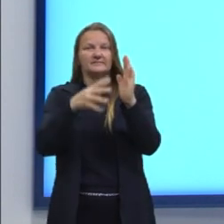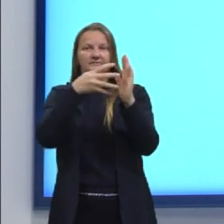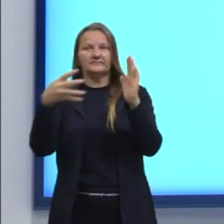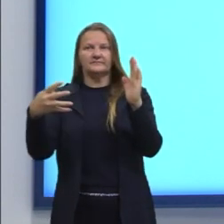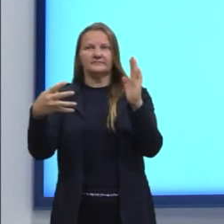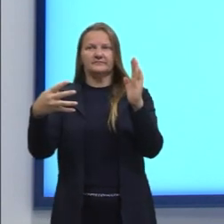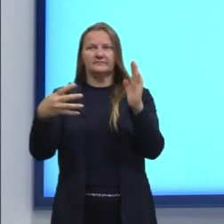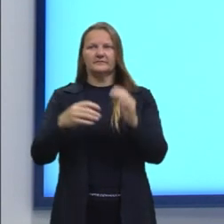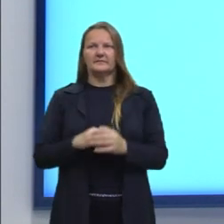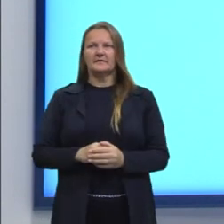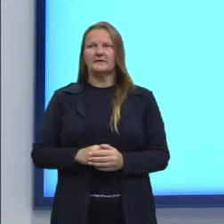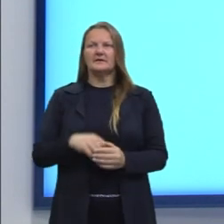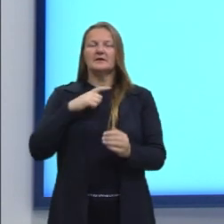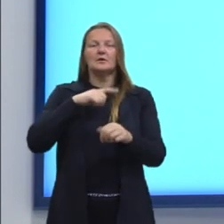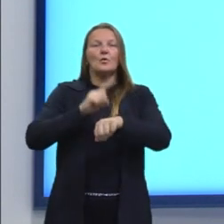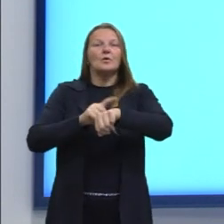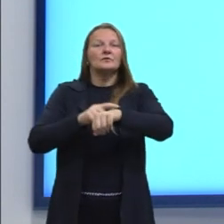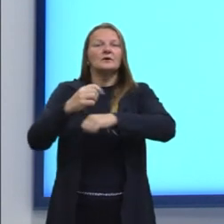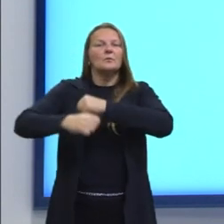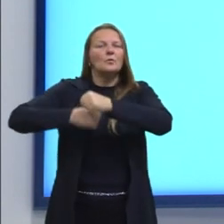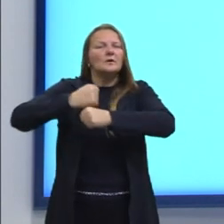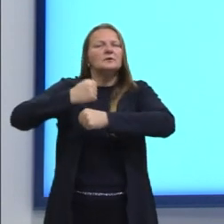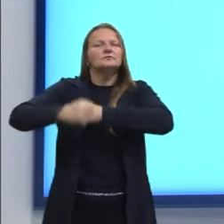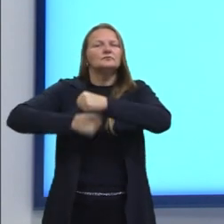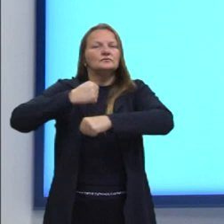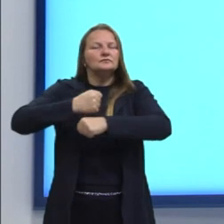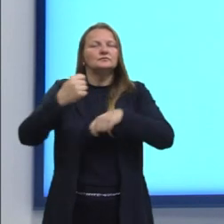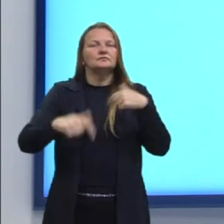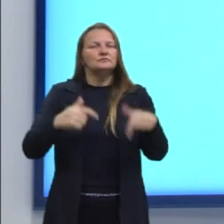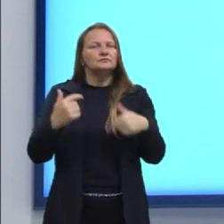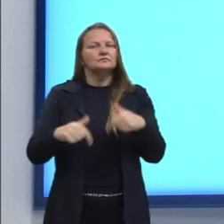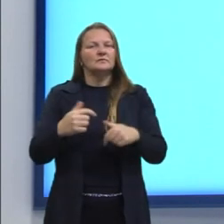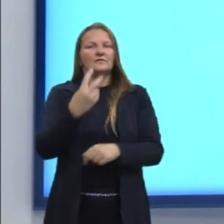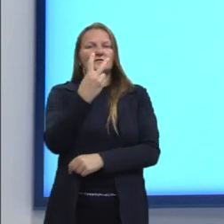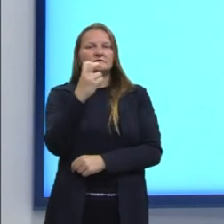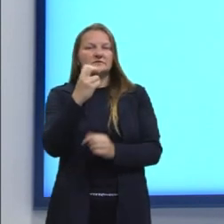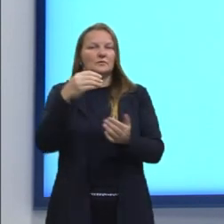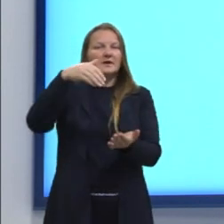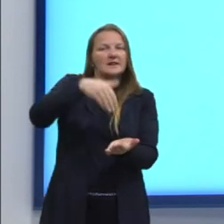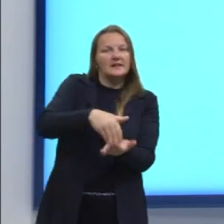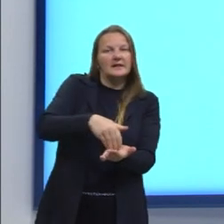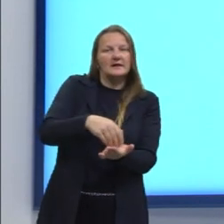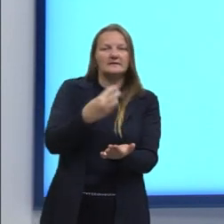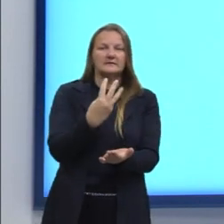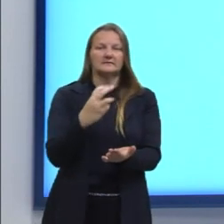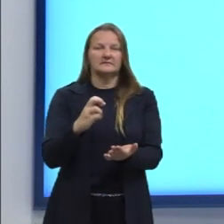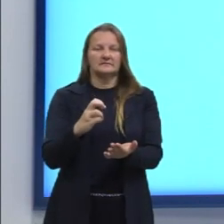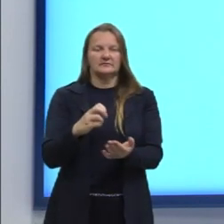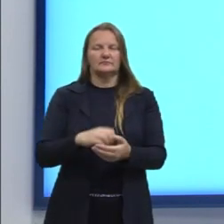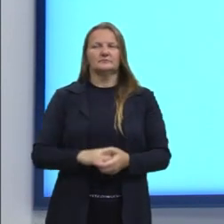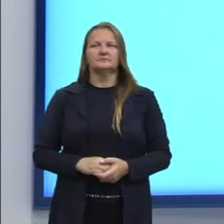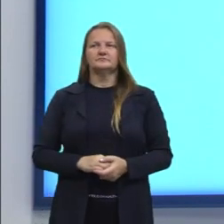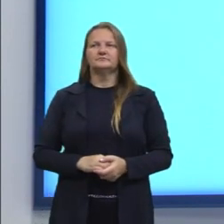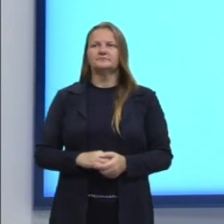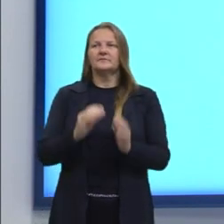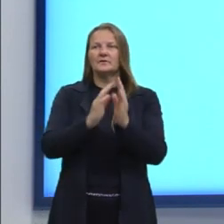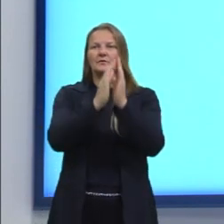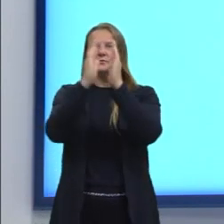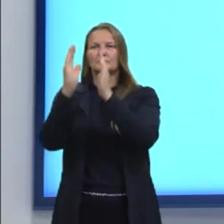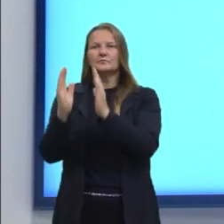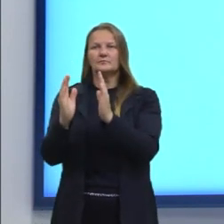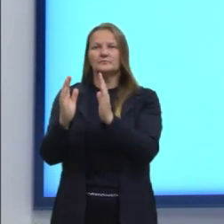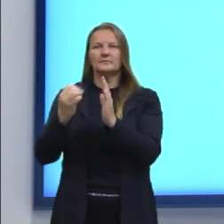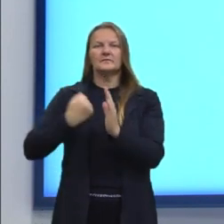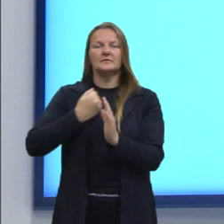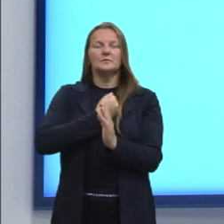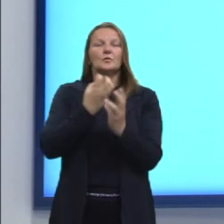nos traz o tempo de serviço aqui em anos, então de 25 até 35, e também o número